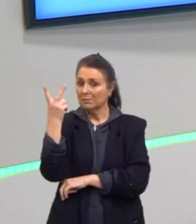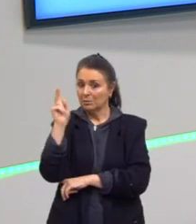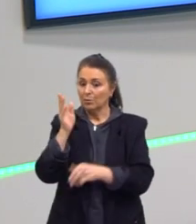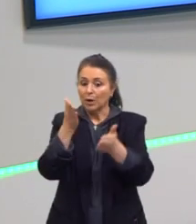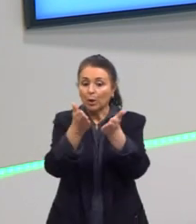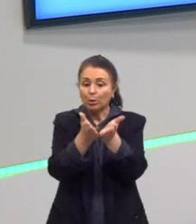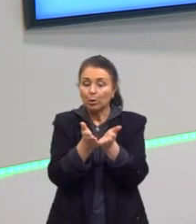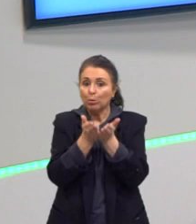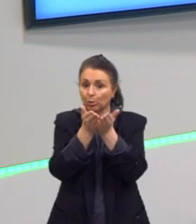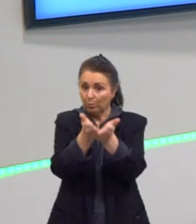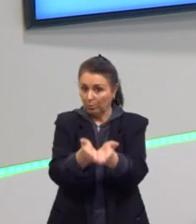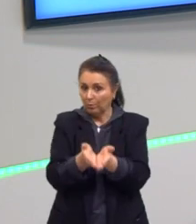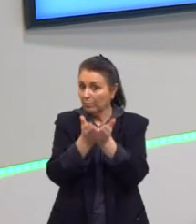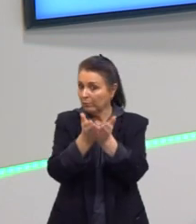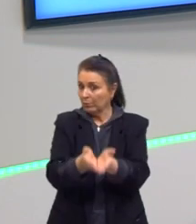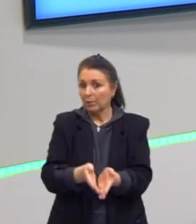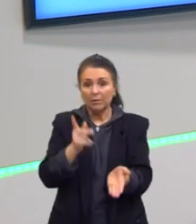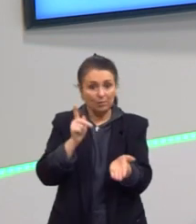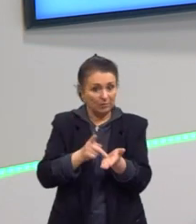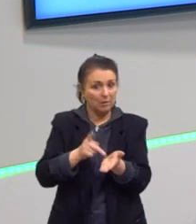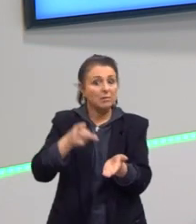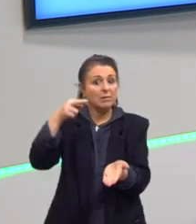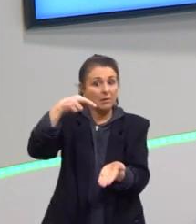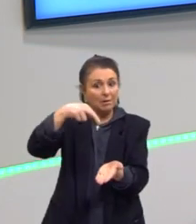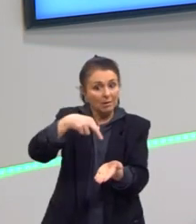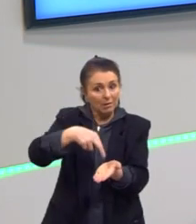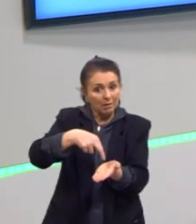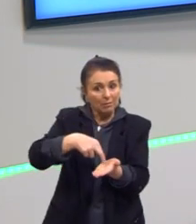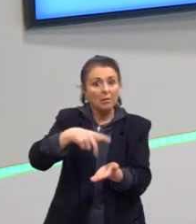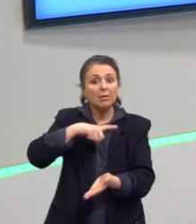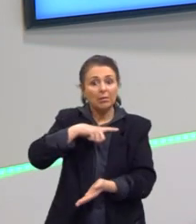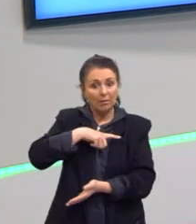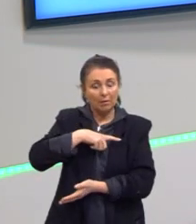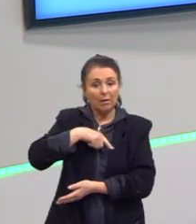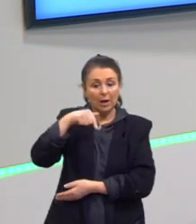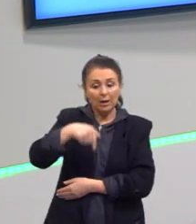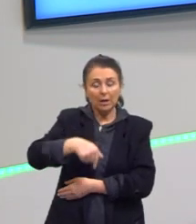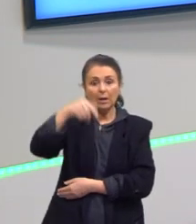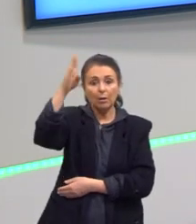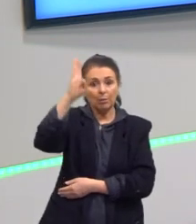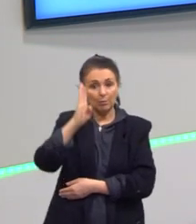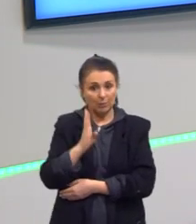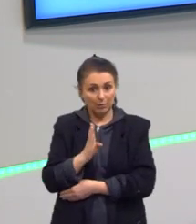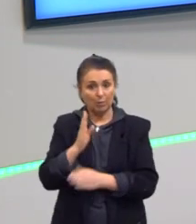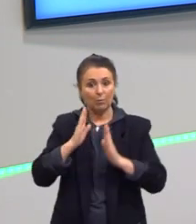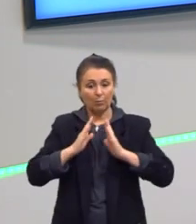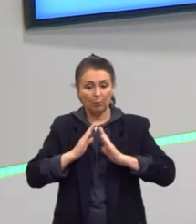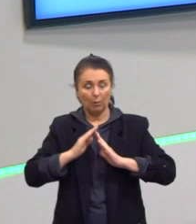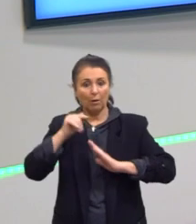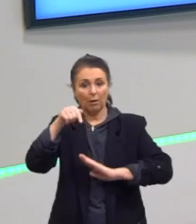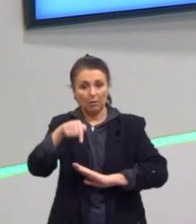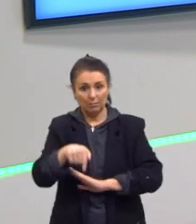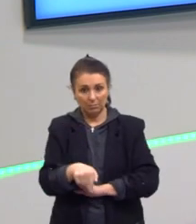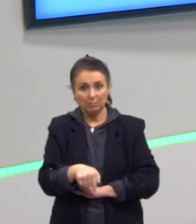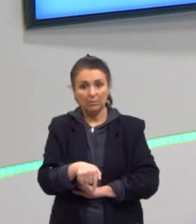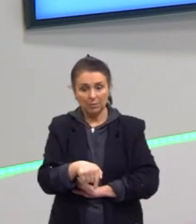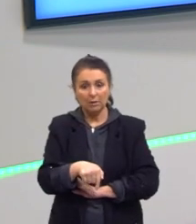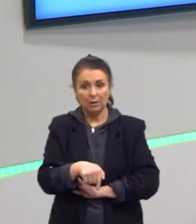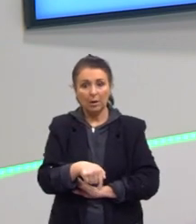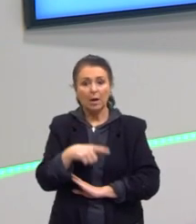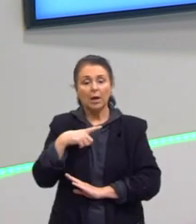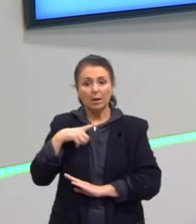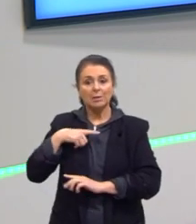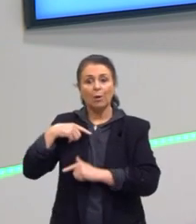barco é real. Inclusive, a gente tem no Brasil pessoas que estão aqui hoje vivendo que são